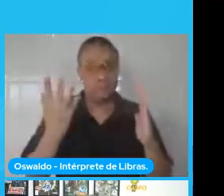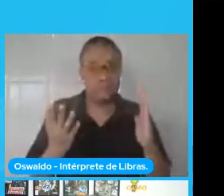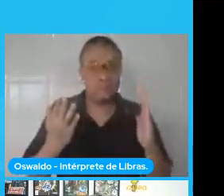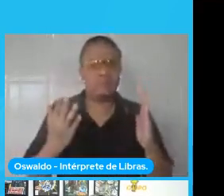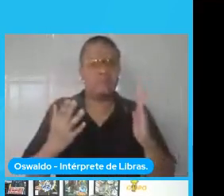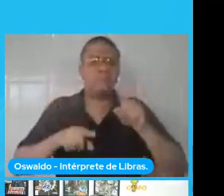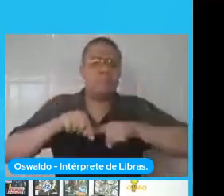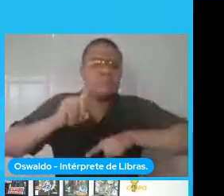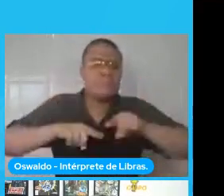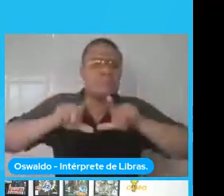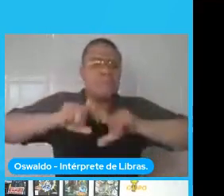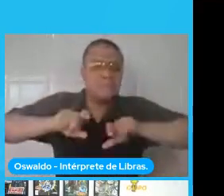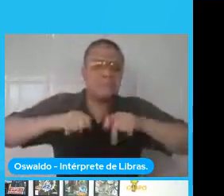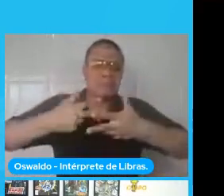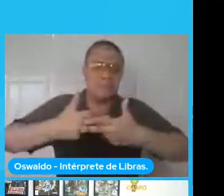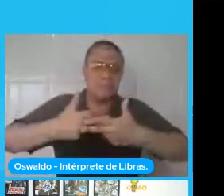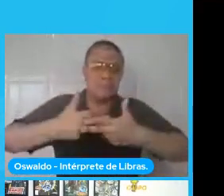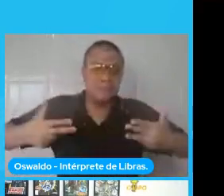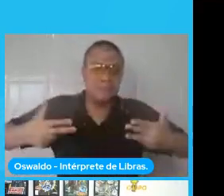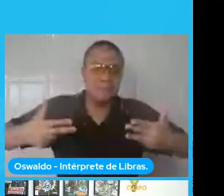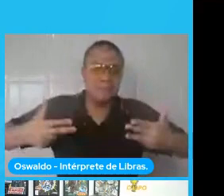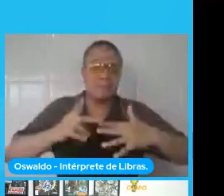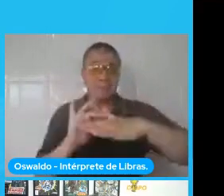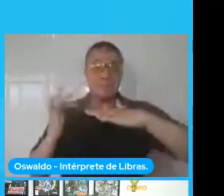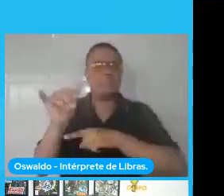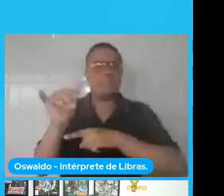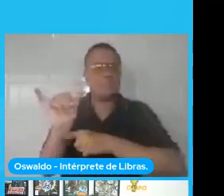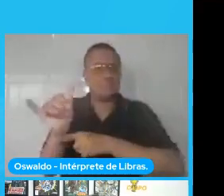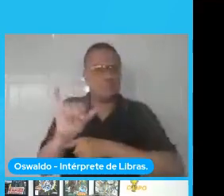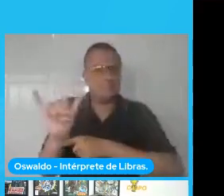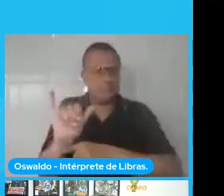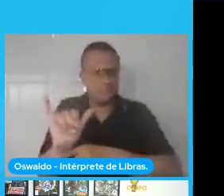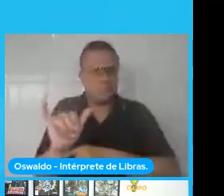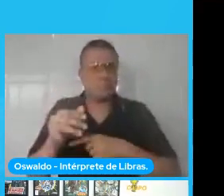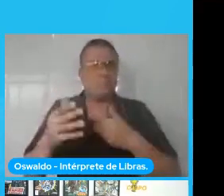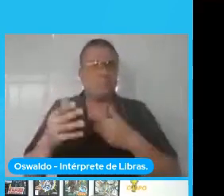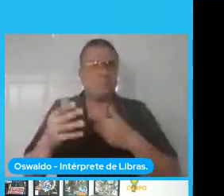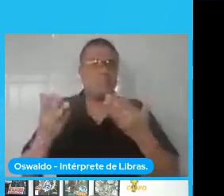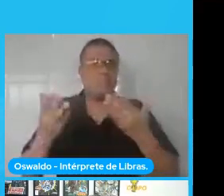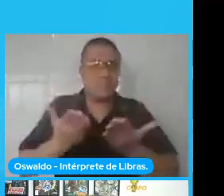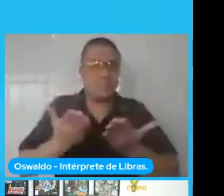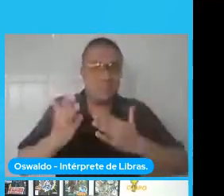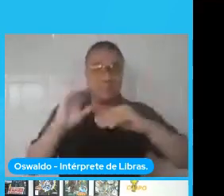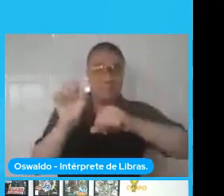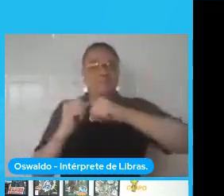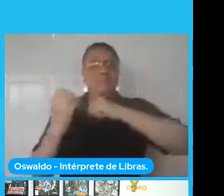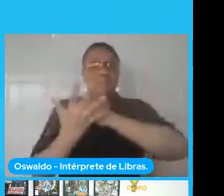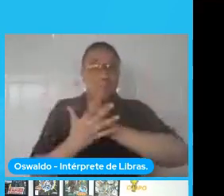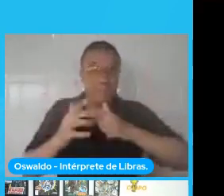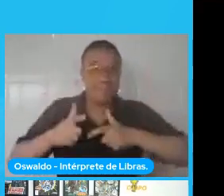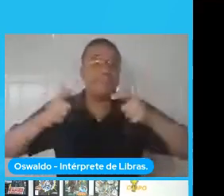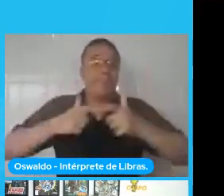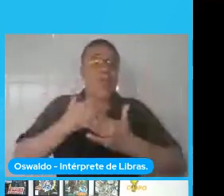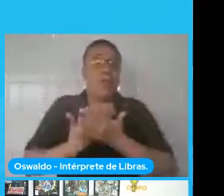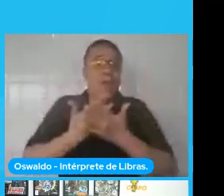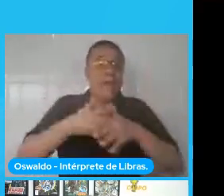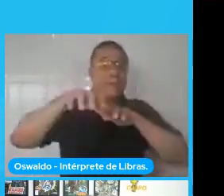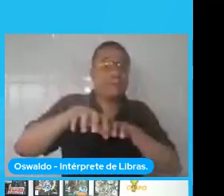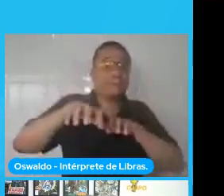sociais, YouTube, que agora na pandemia isso aumentou ainda mais com aulas online, com tudo sendo feito de maneira